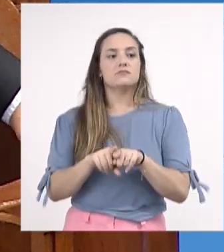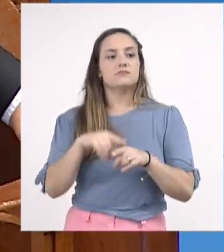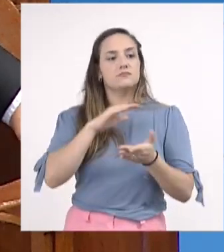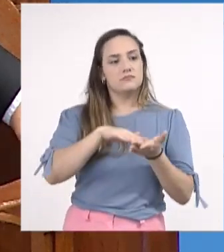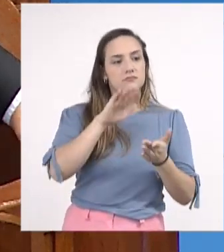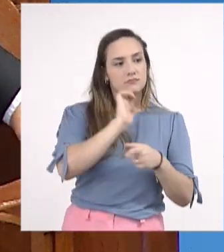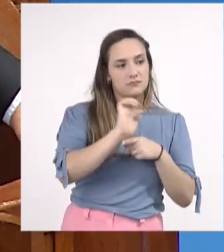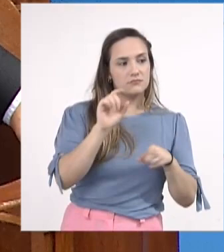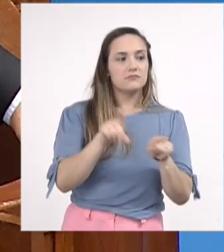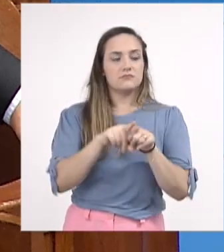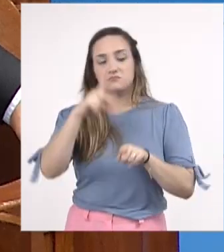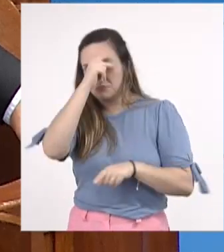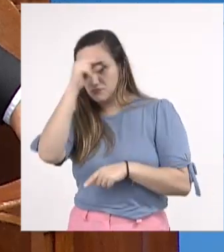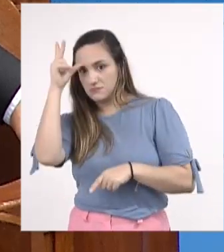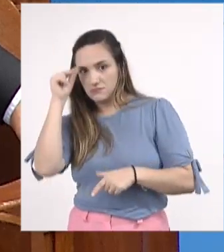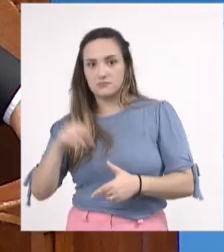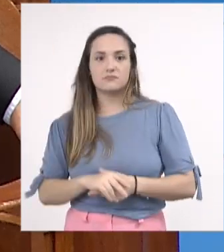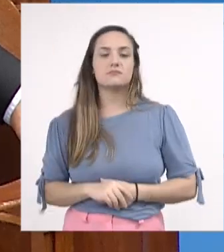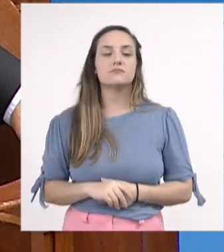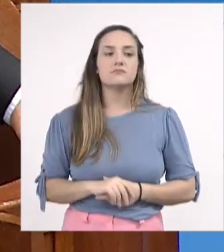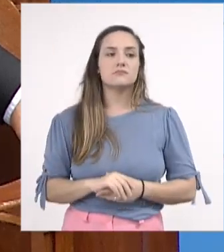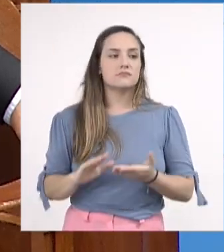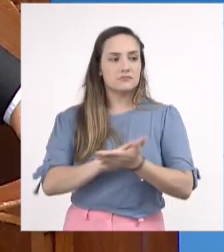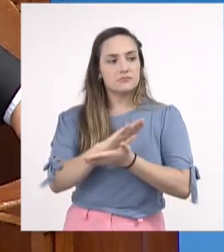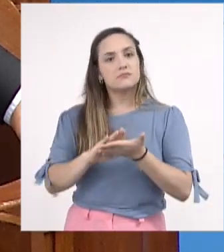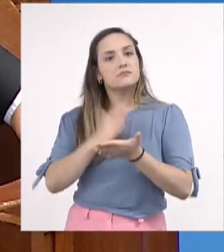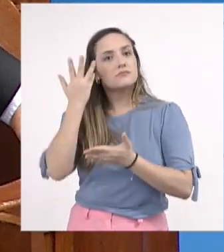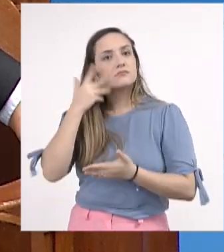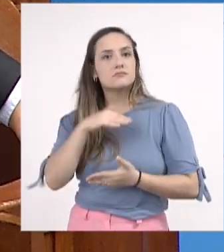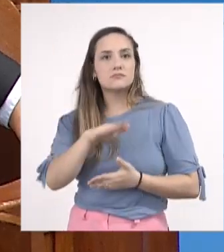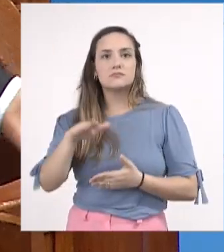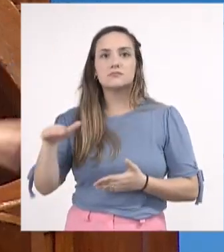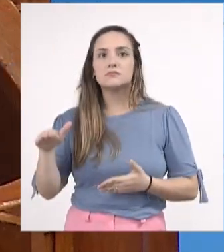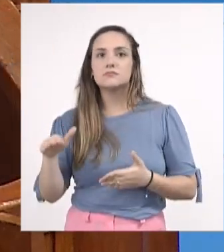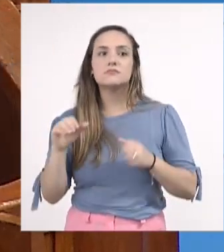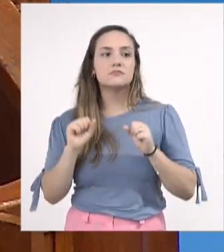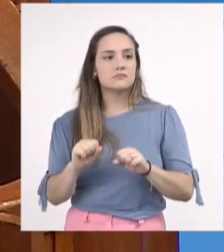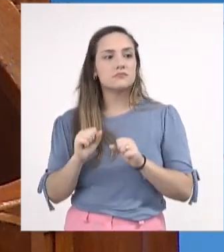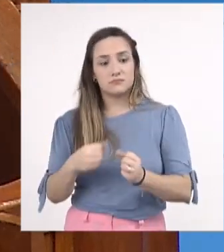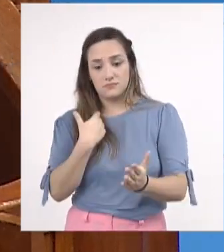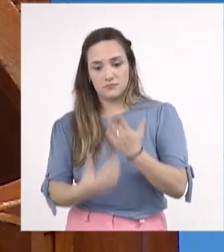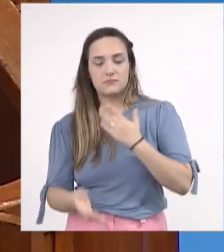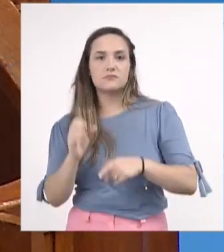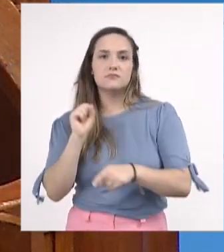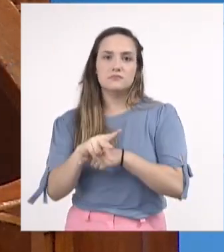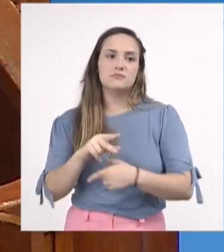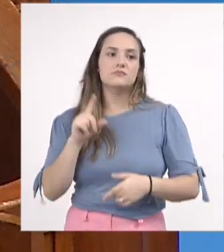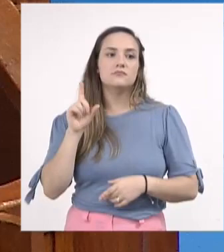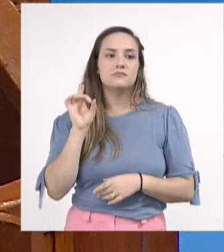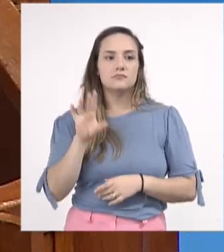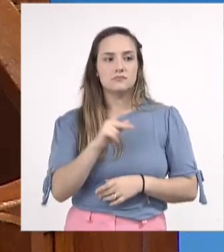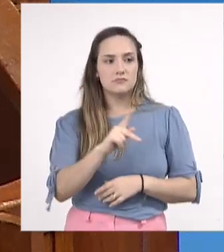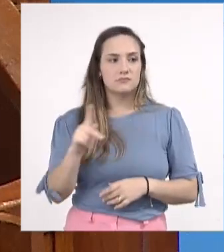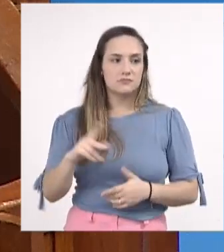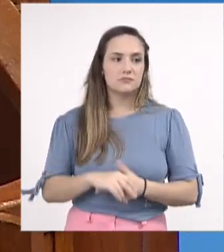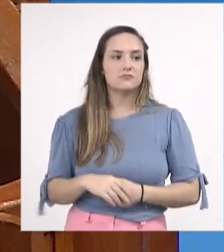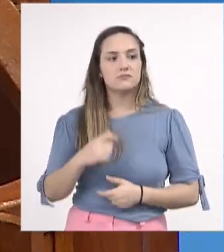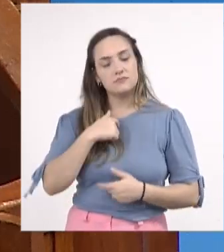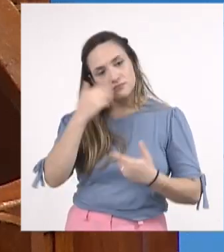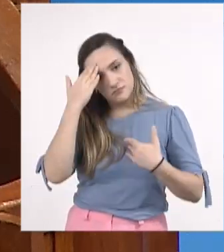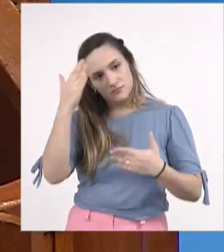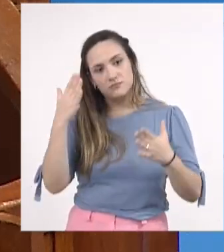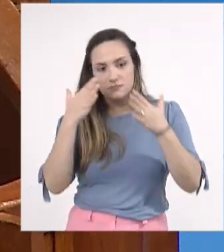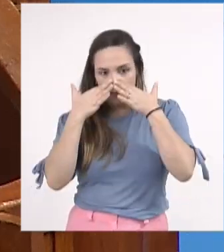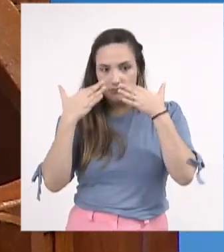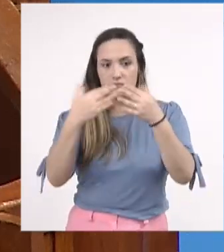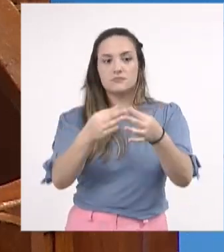município para que nenhuma criança fique fora da sala de aula. Era isso, senhor presidente. Agradeço a